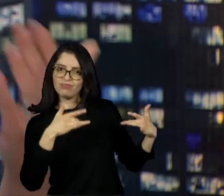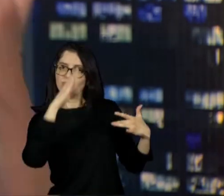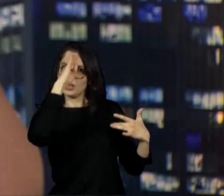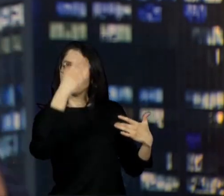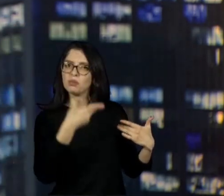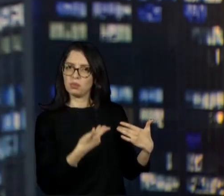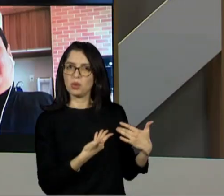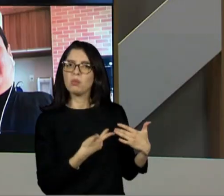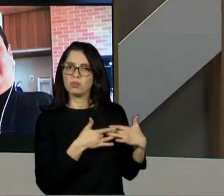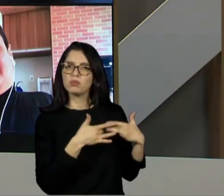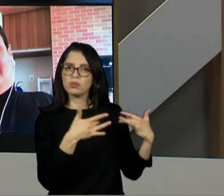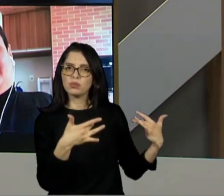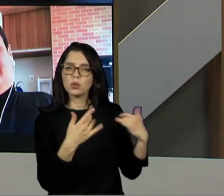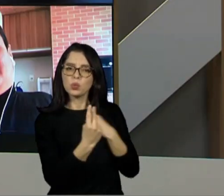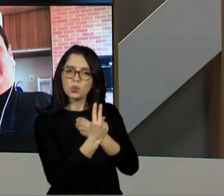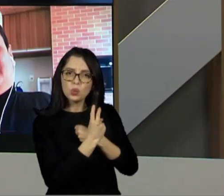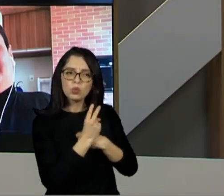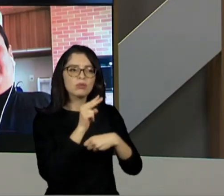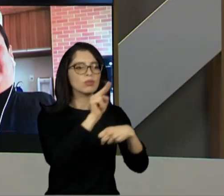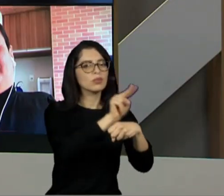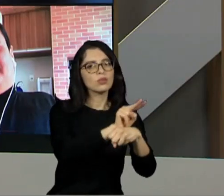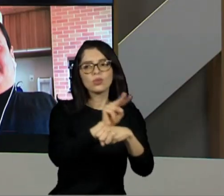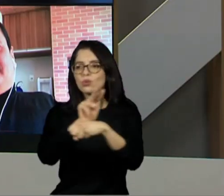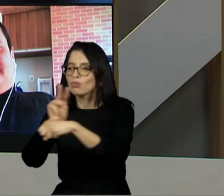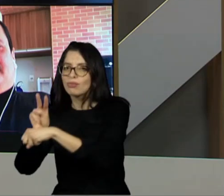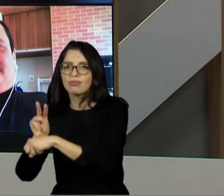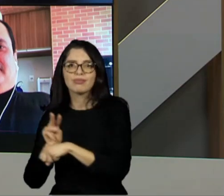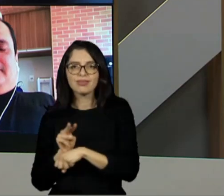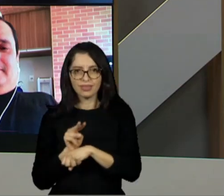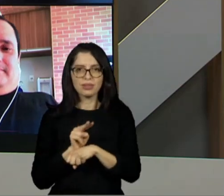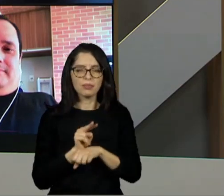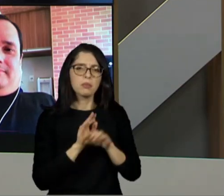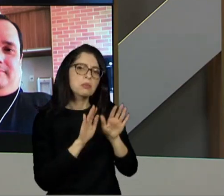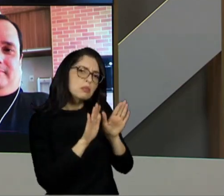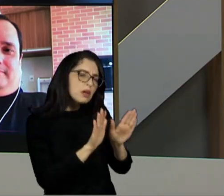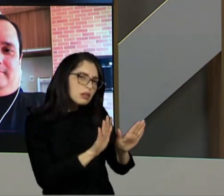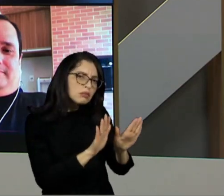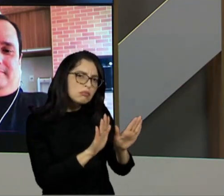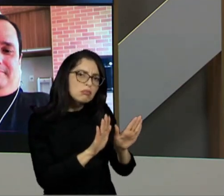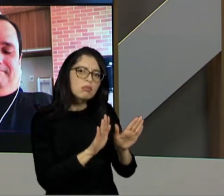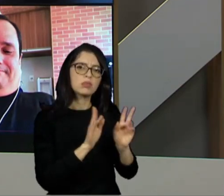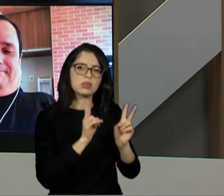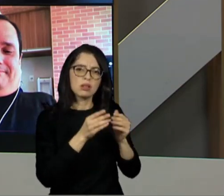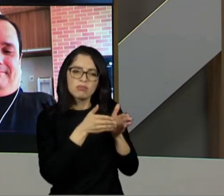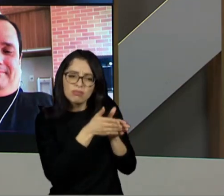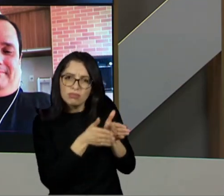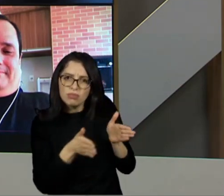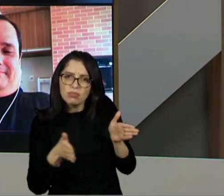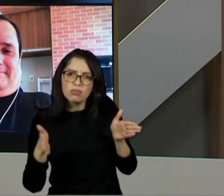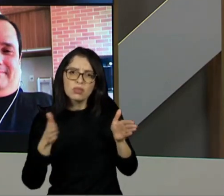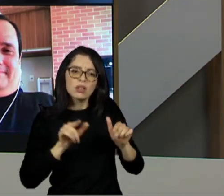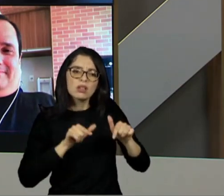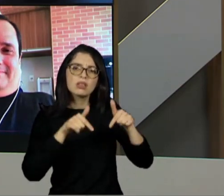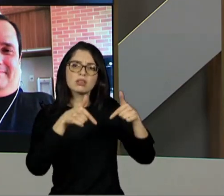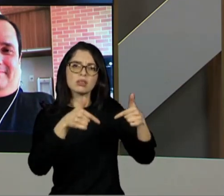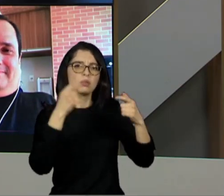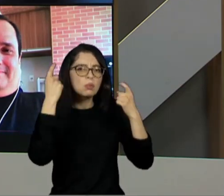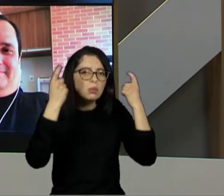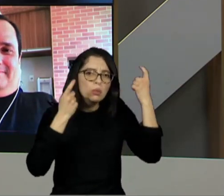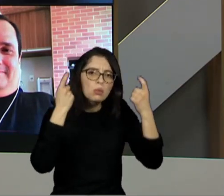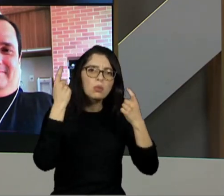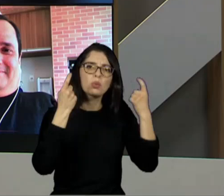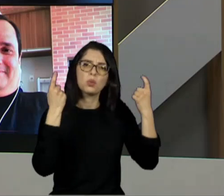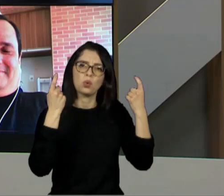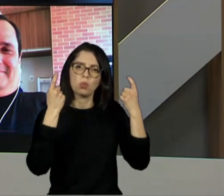questão, eu me protejo para proteger o outro. Isso não deveria sempre permear as nossas ações, essa preocupação com o outro?